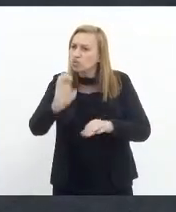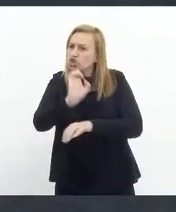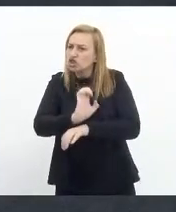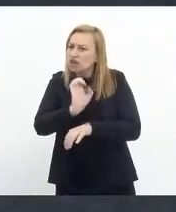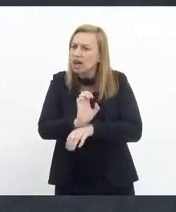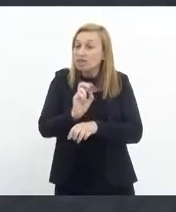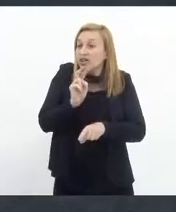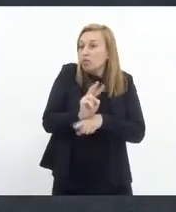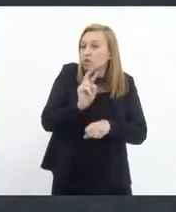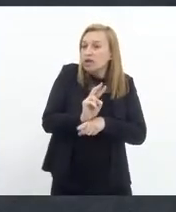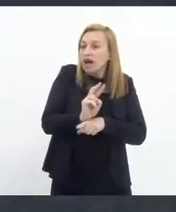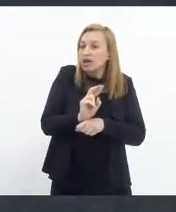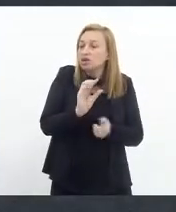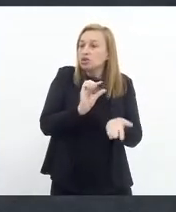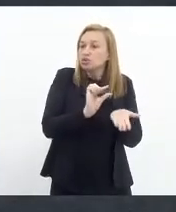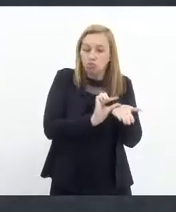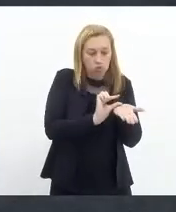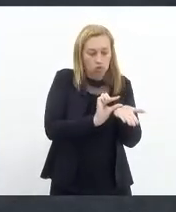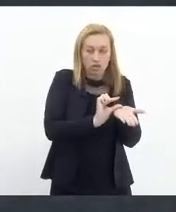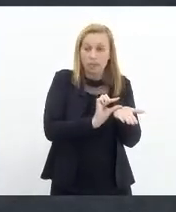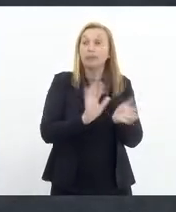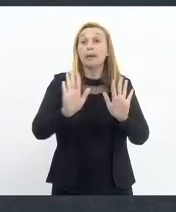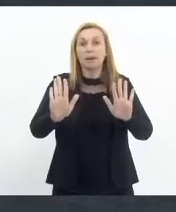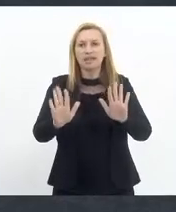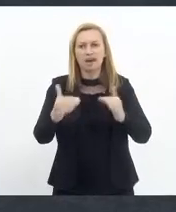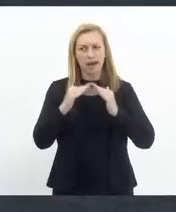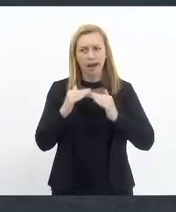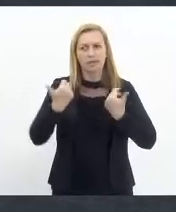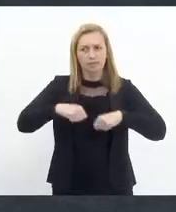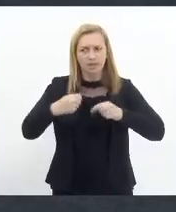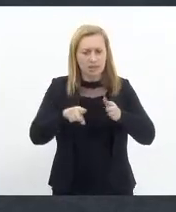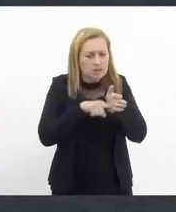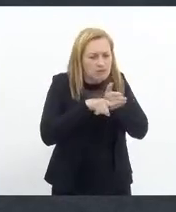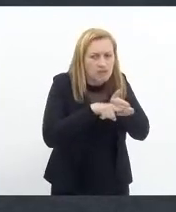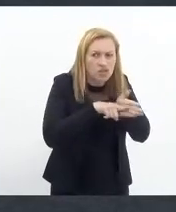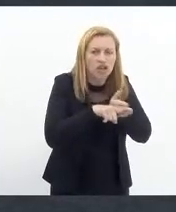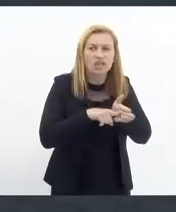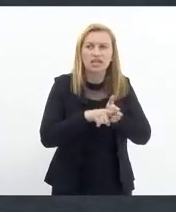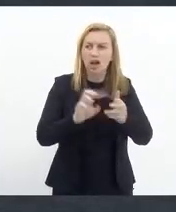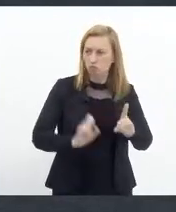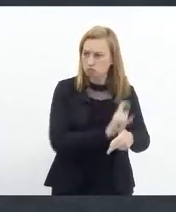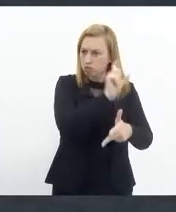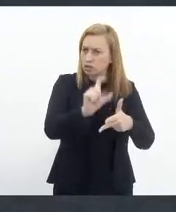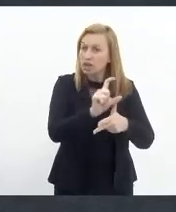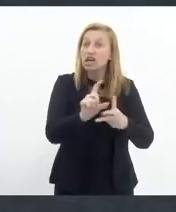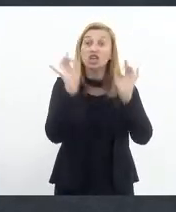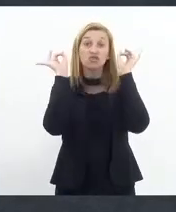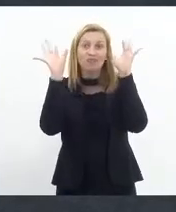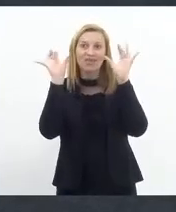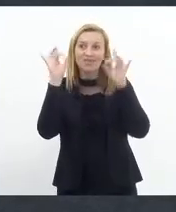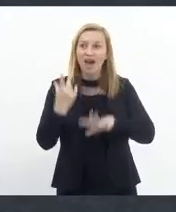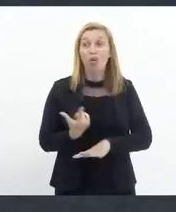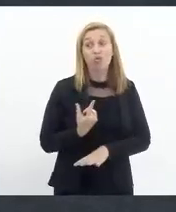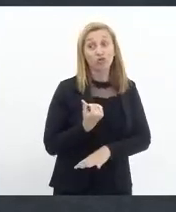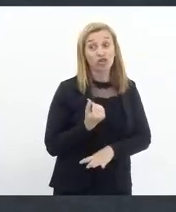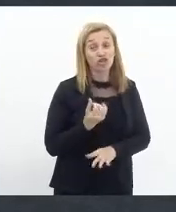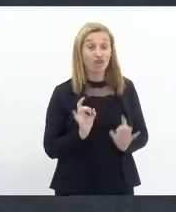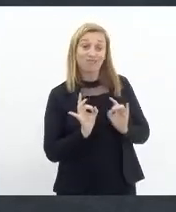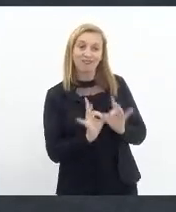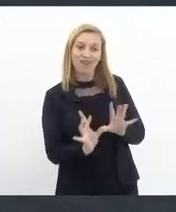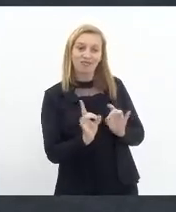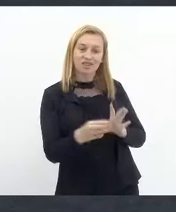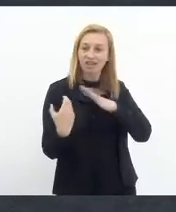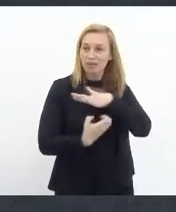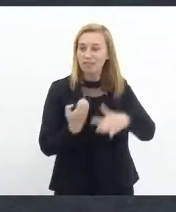faça o seu dever, que é fiscalizar o poder executivo e, em especial, um dinheiro da venda da